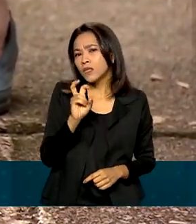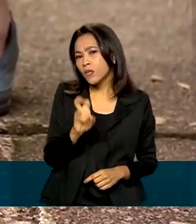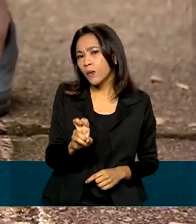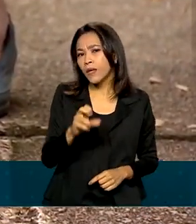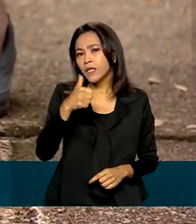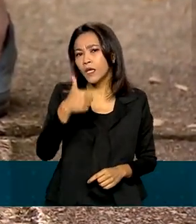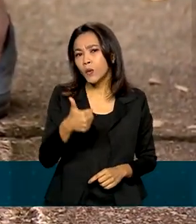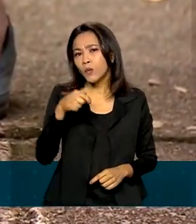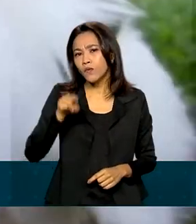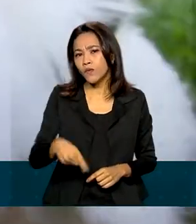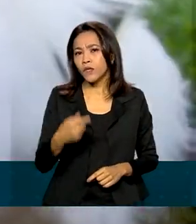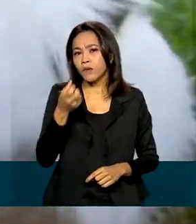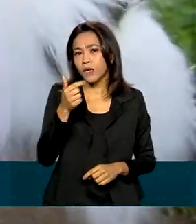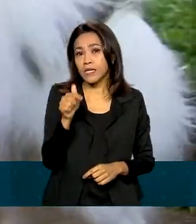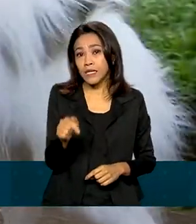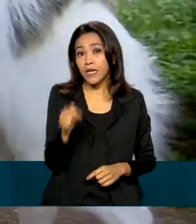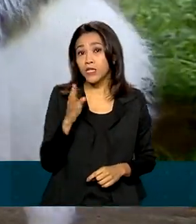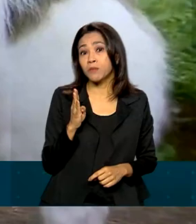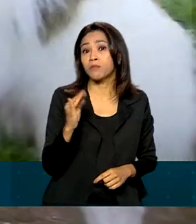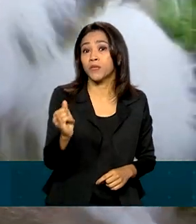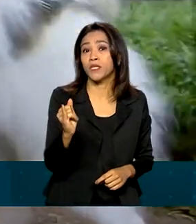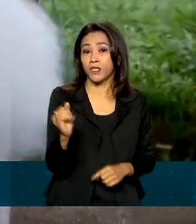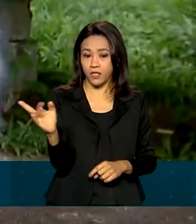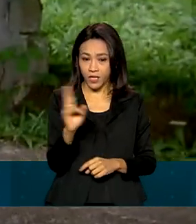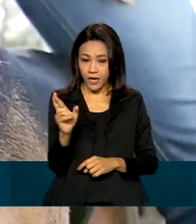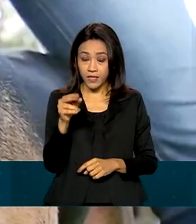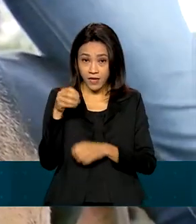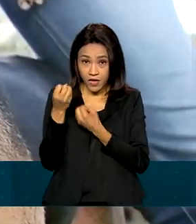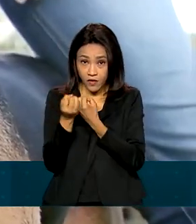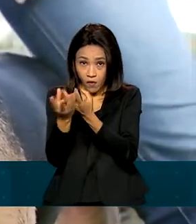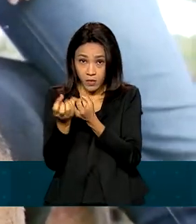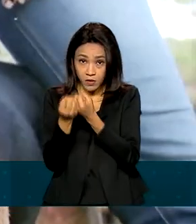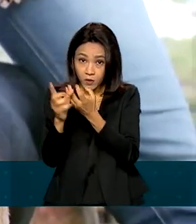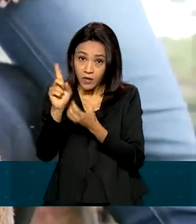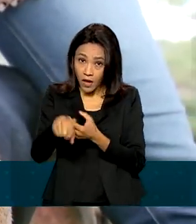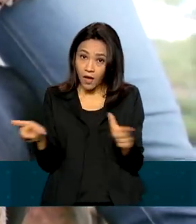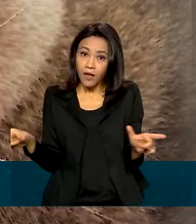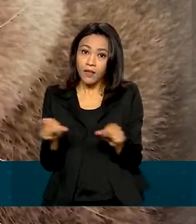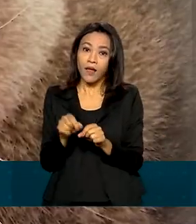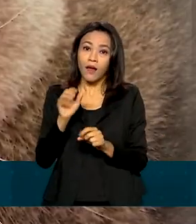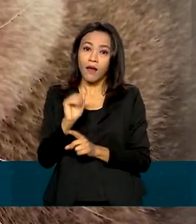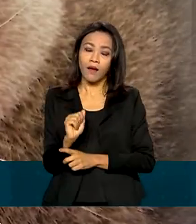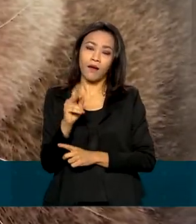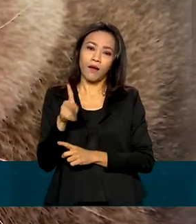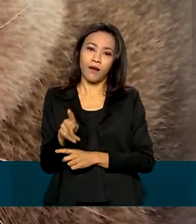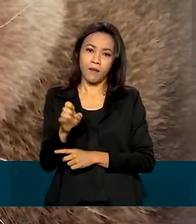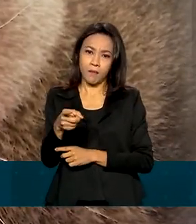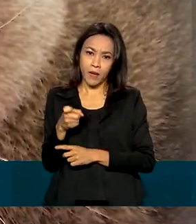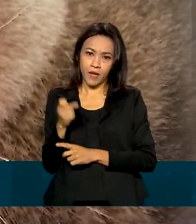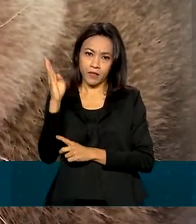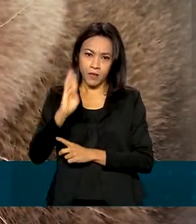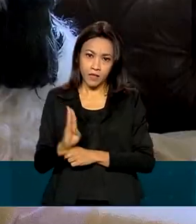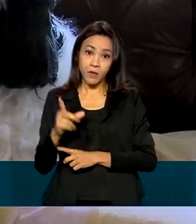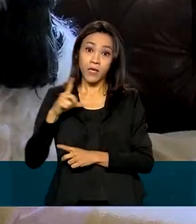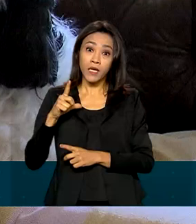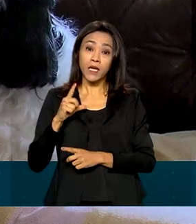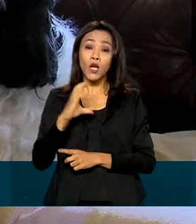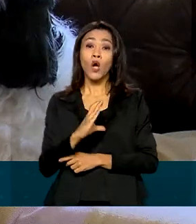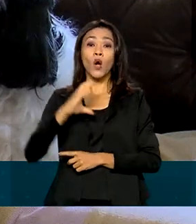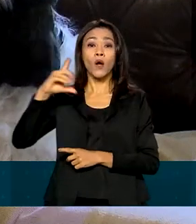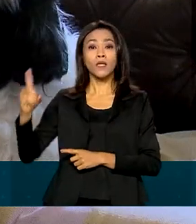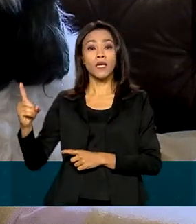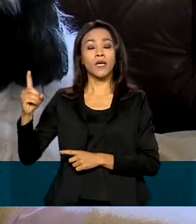,7 bilhões de reais. Os dados são da Apex Brasil, que coordena um projeto que dá apoio a